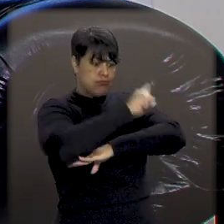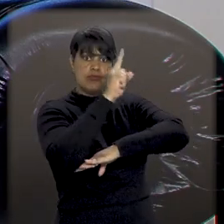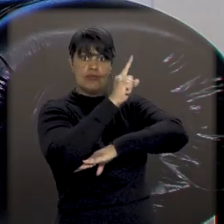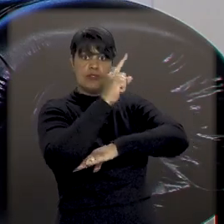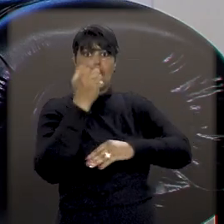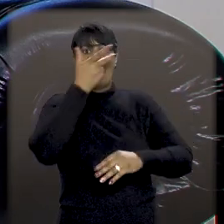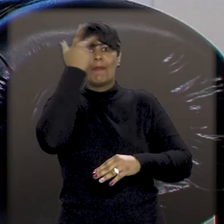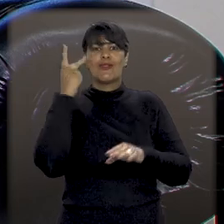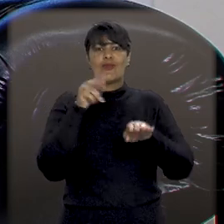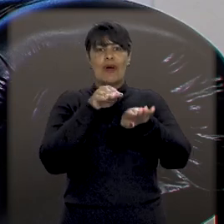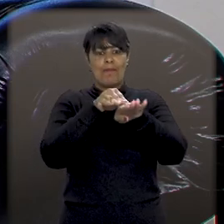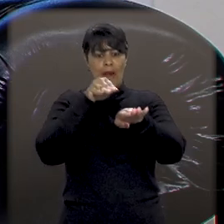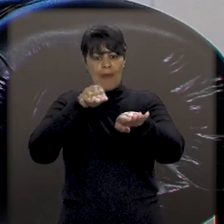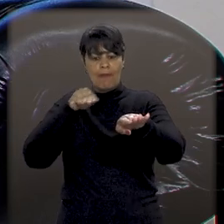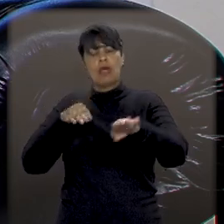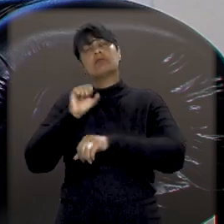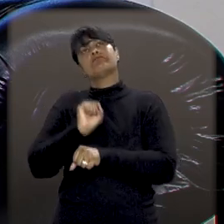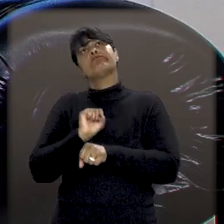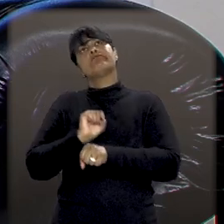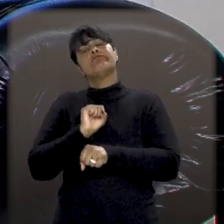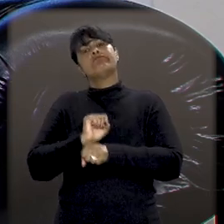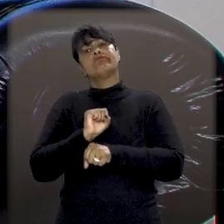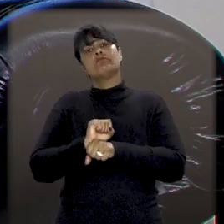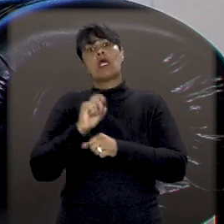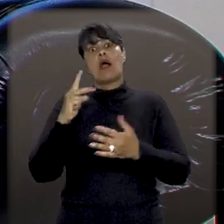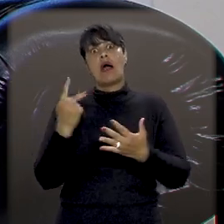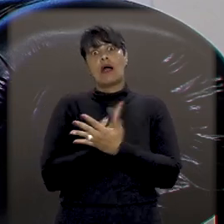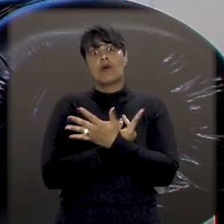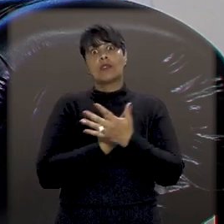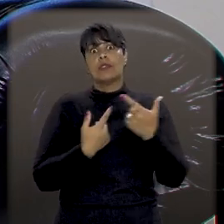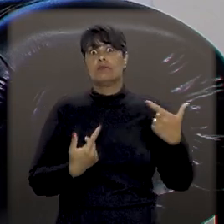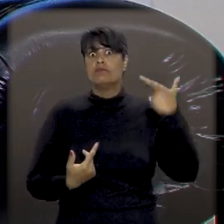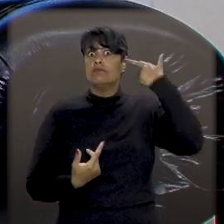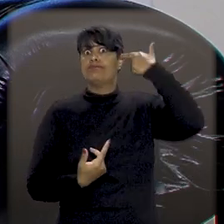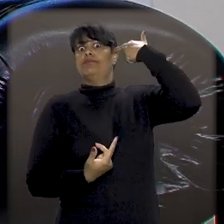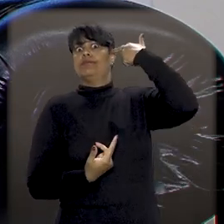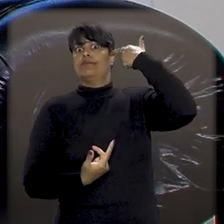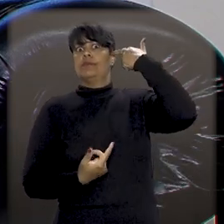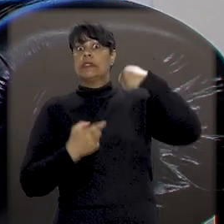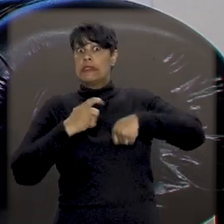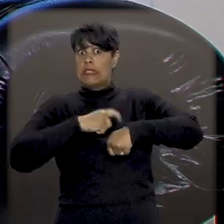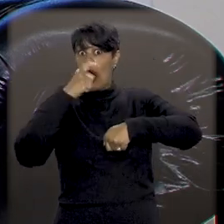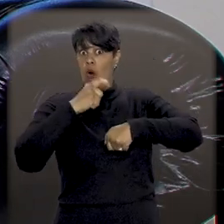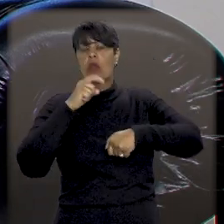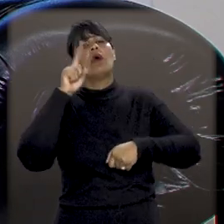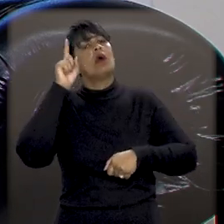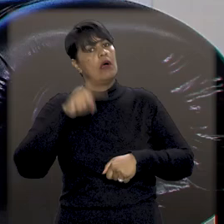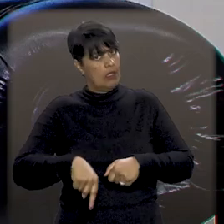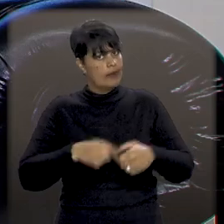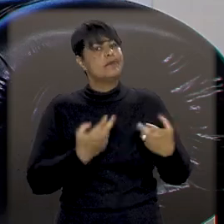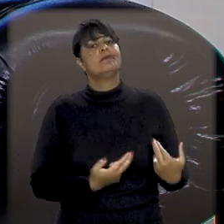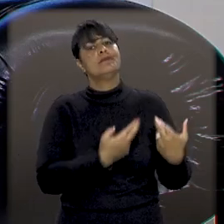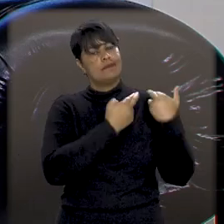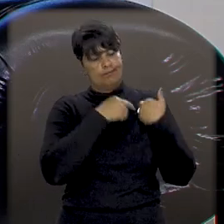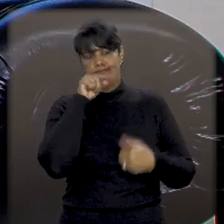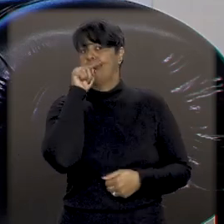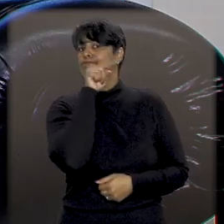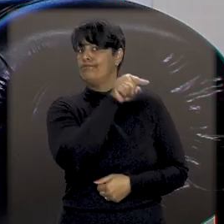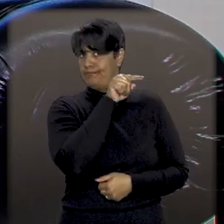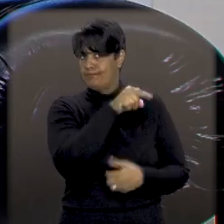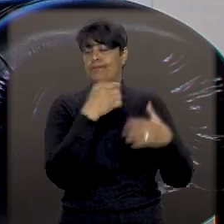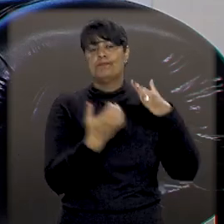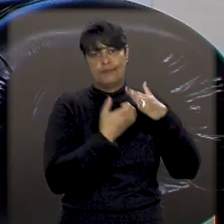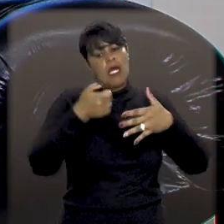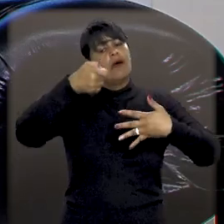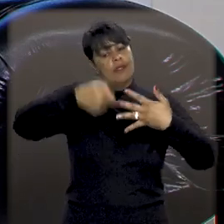na fila ali naquela cancela para entrar num shopping, no supermercado, se ele for abordado e assaltado ali naquele momento. A jurisprudência do